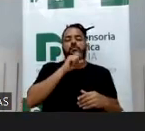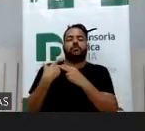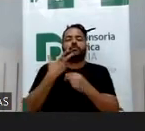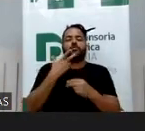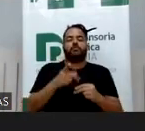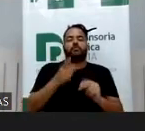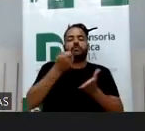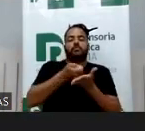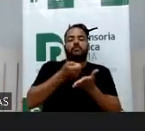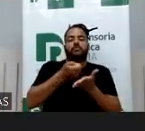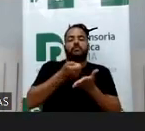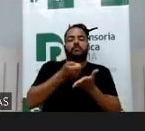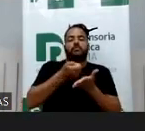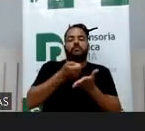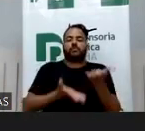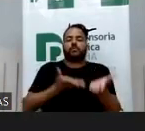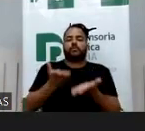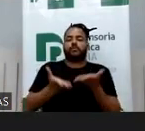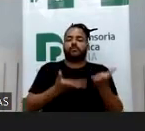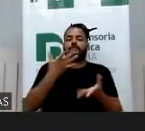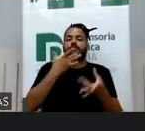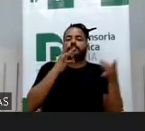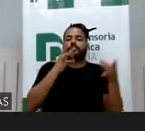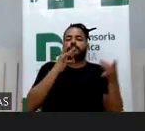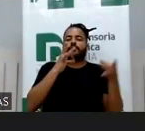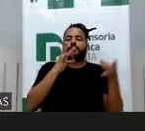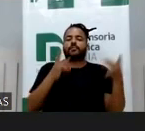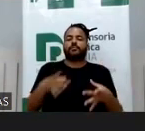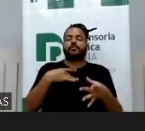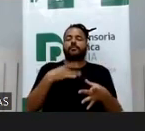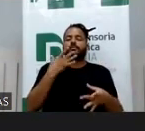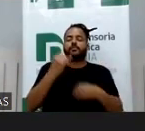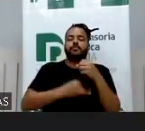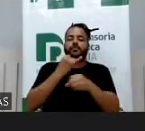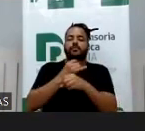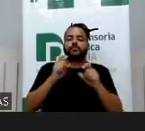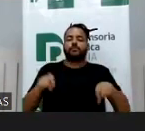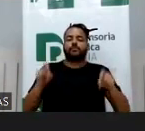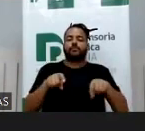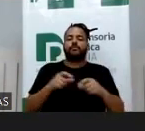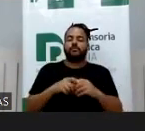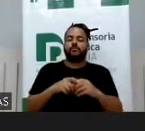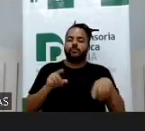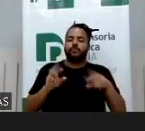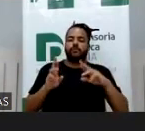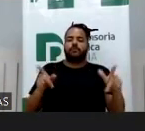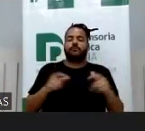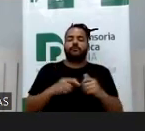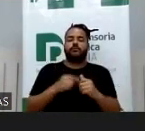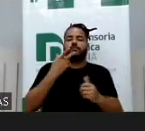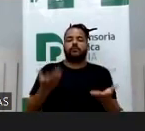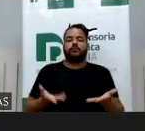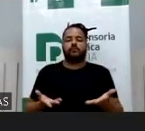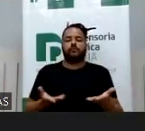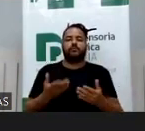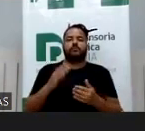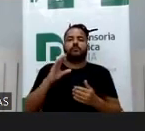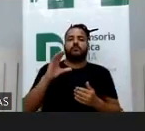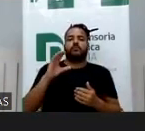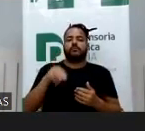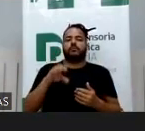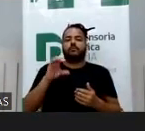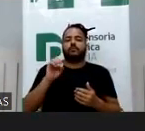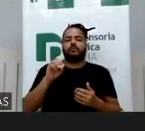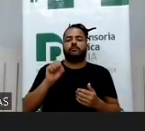dever de cuidado configura o que a doutrina chama de abandono digital. Aqui é diferente do charity, né? O charity é uma atitude comissiva, ativa